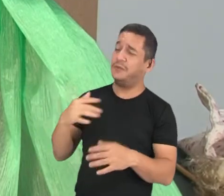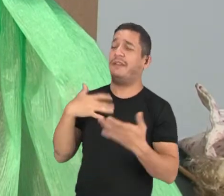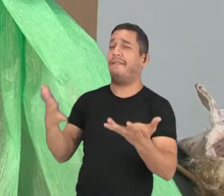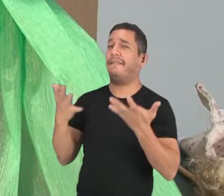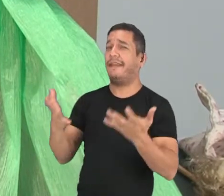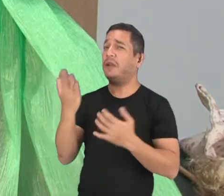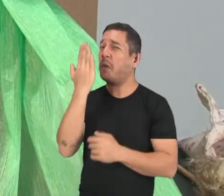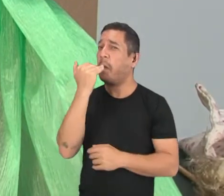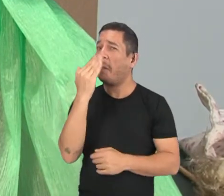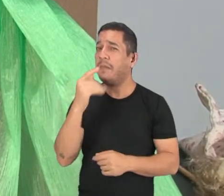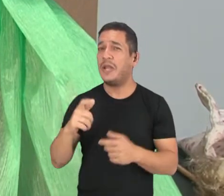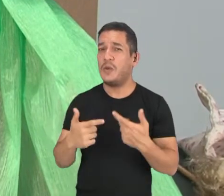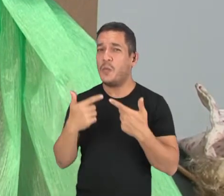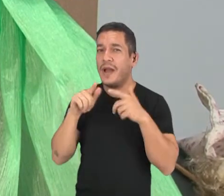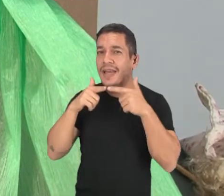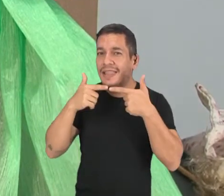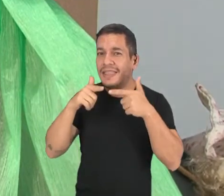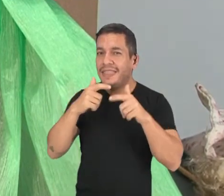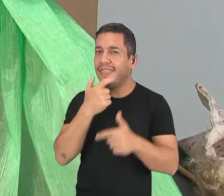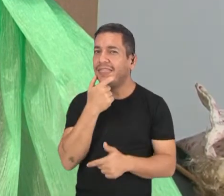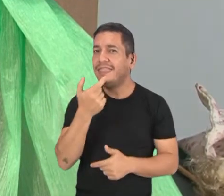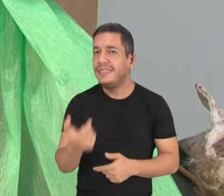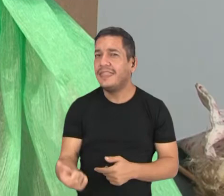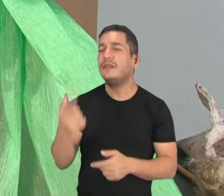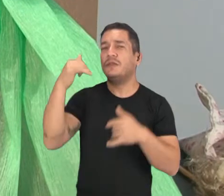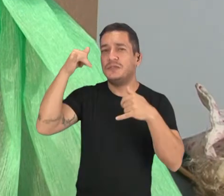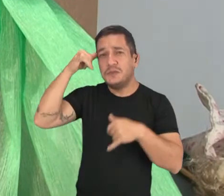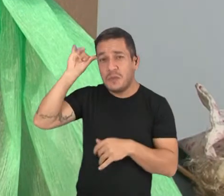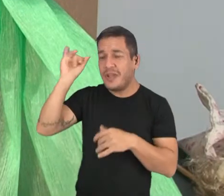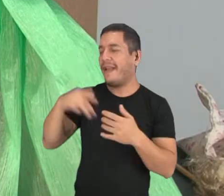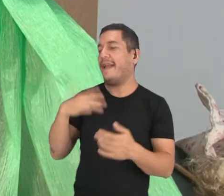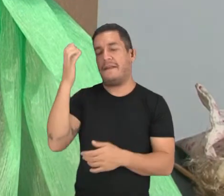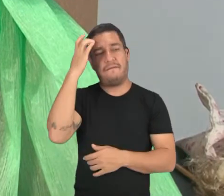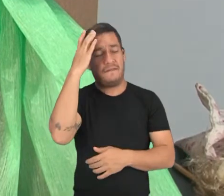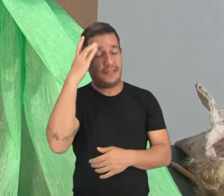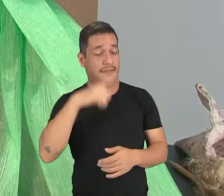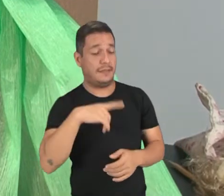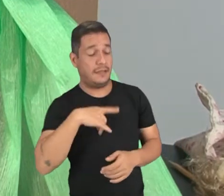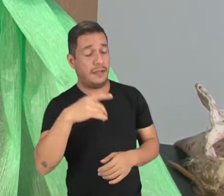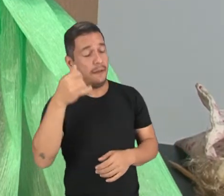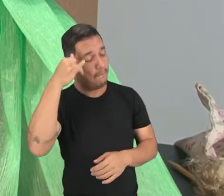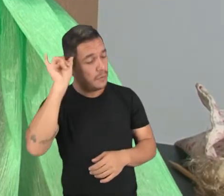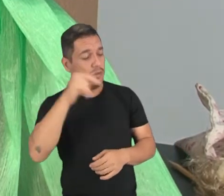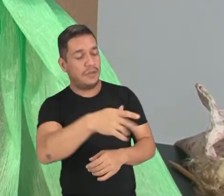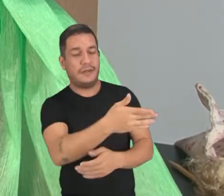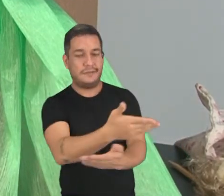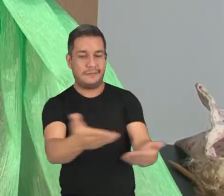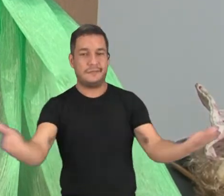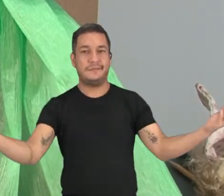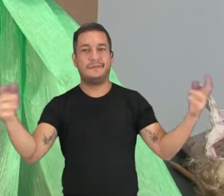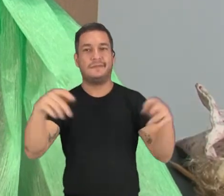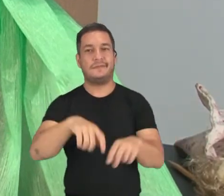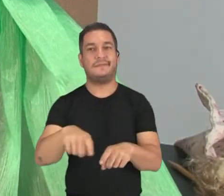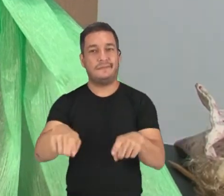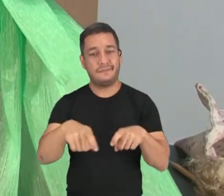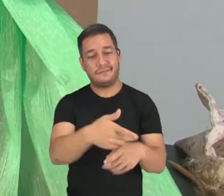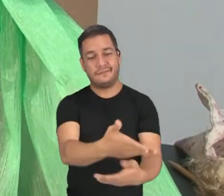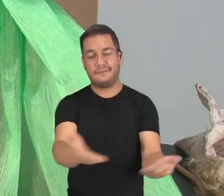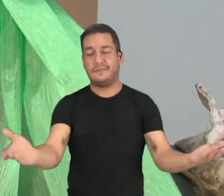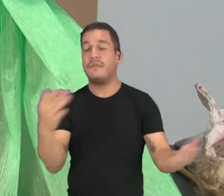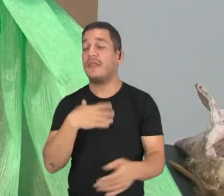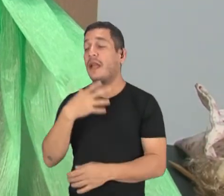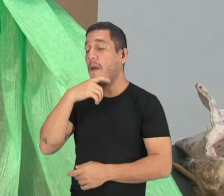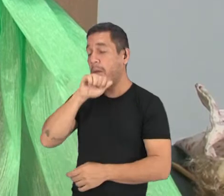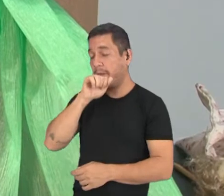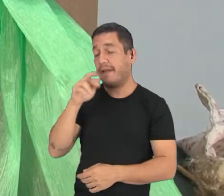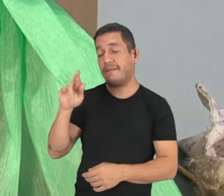quero comer uma língua de boi. Ah, isso é fácil, nós temos muitos boi no pasto, disse o pai Francisco. Ah, o pai